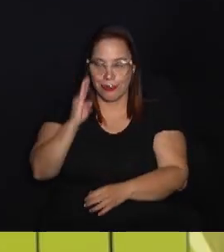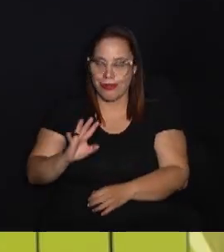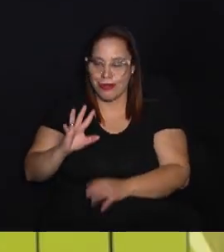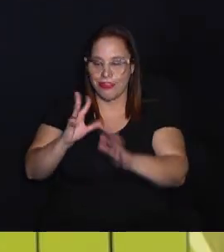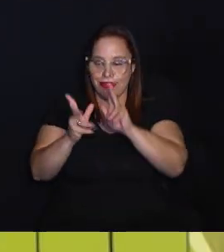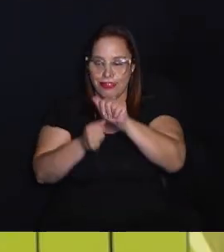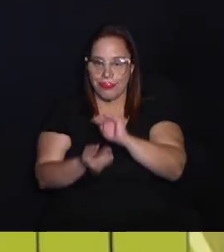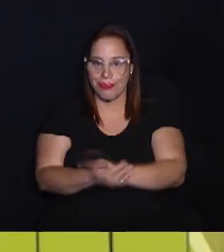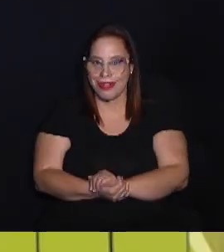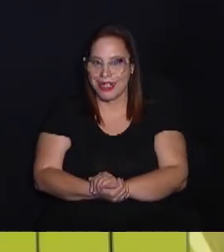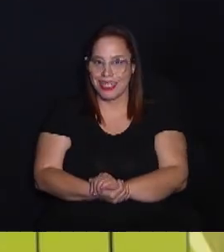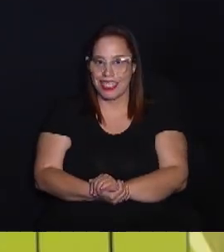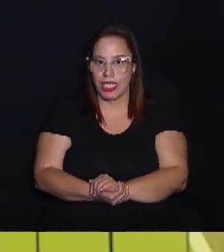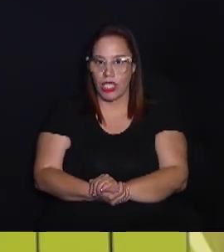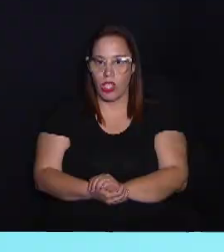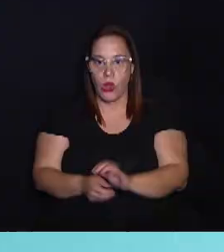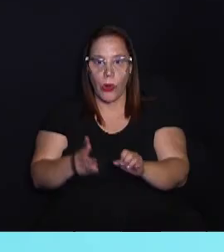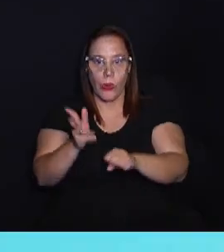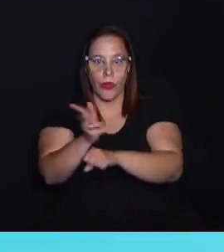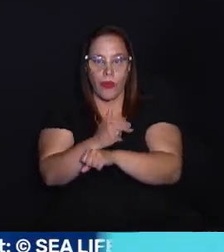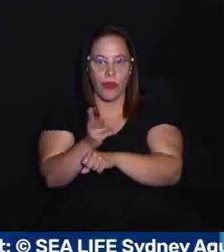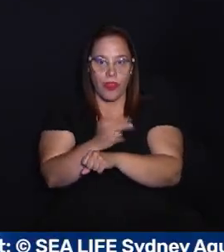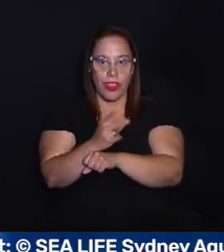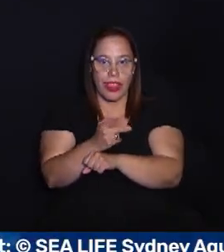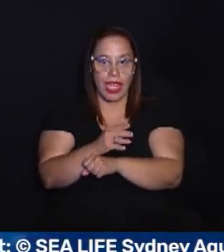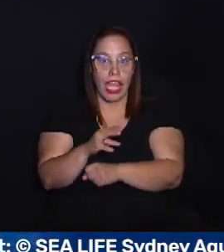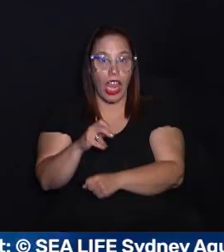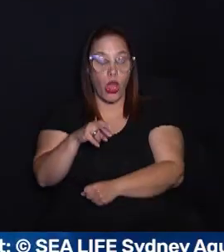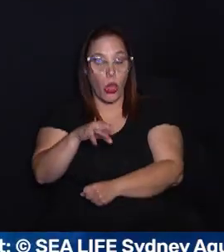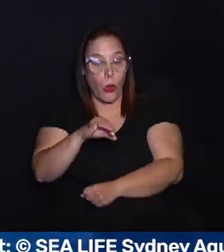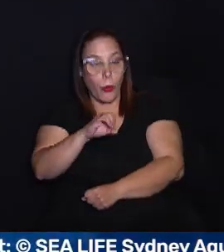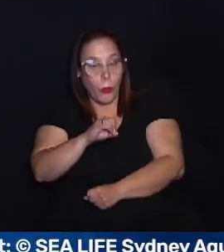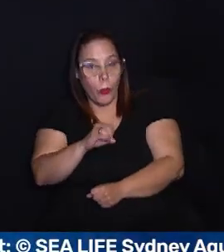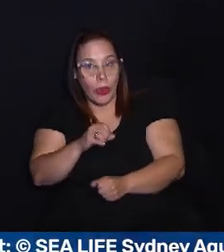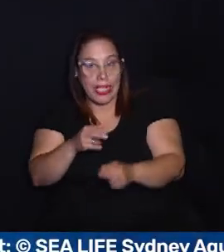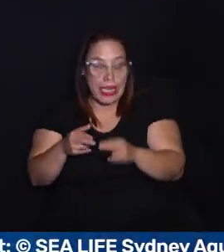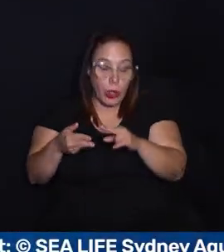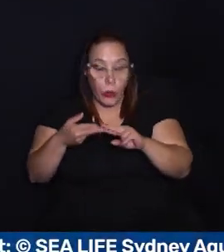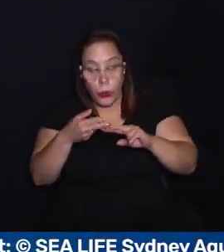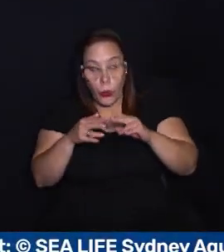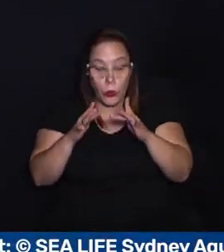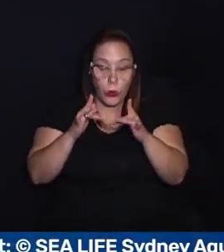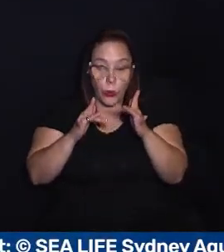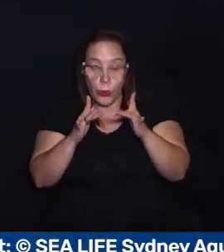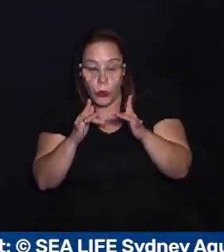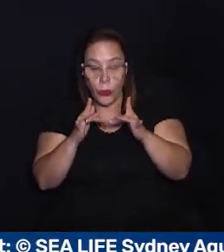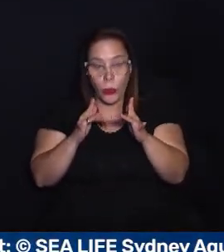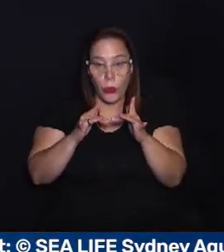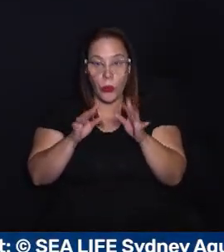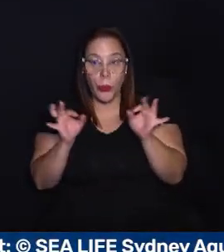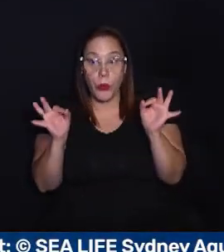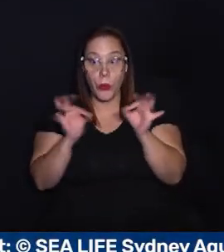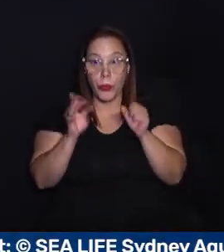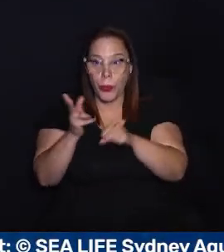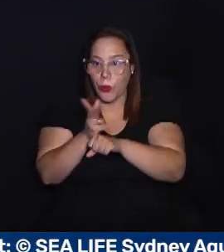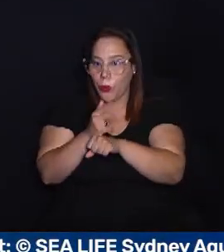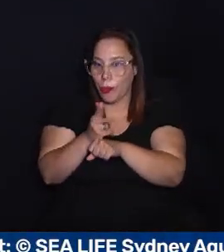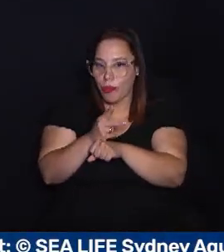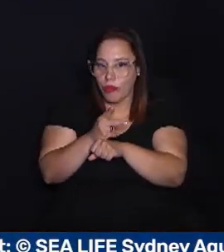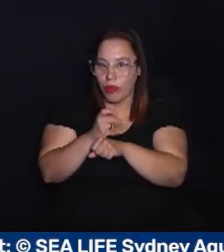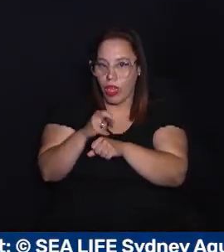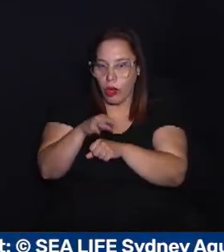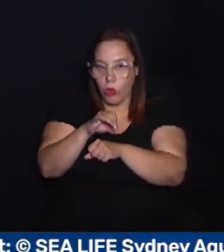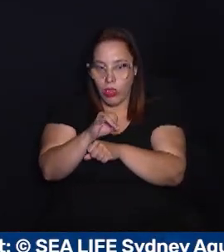e notícias do Brasil e do mundo. Um vídeo mostra a cena rara de tubarões se cortejando. O vídeo